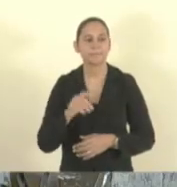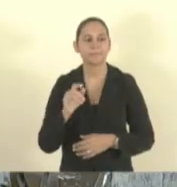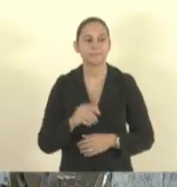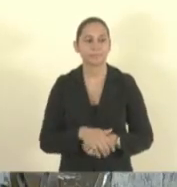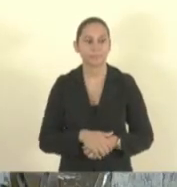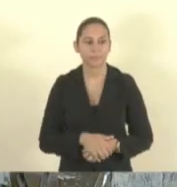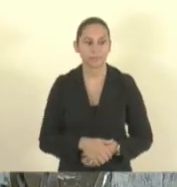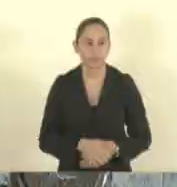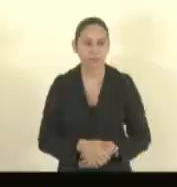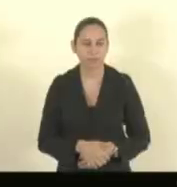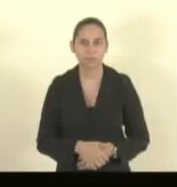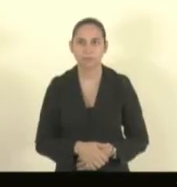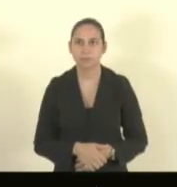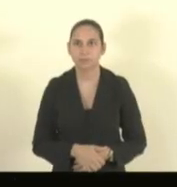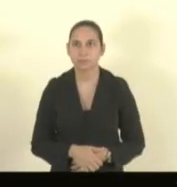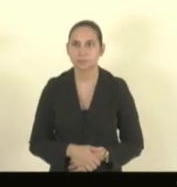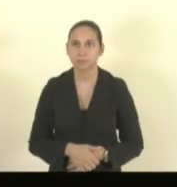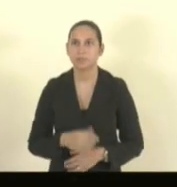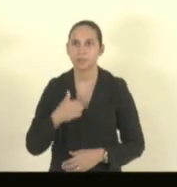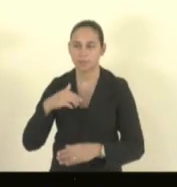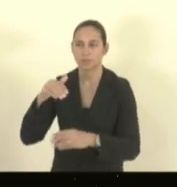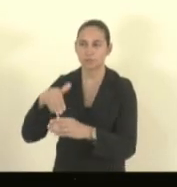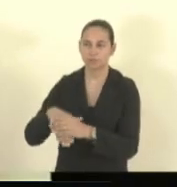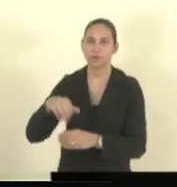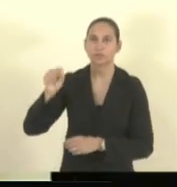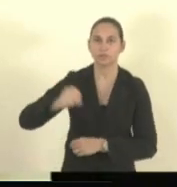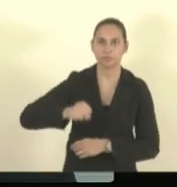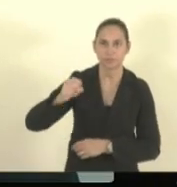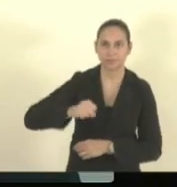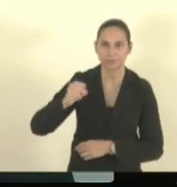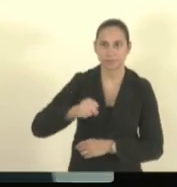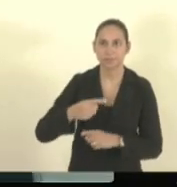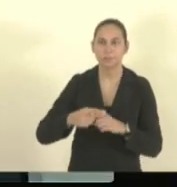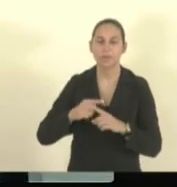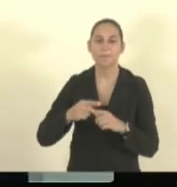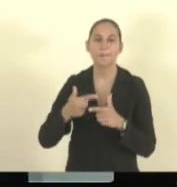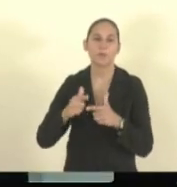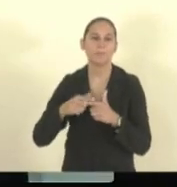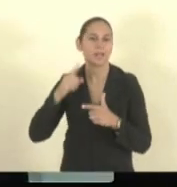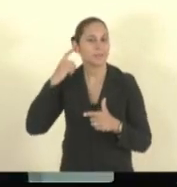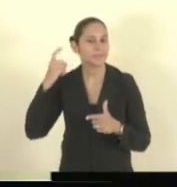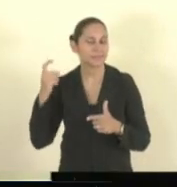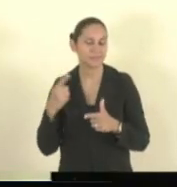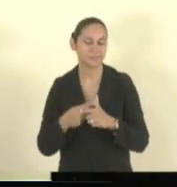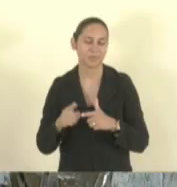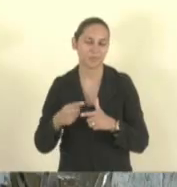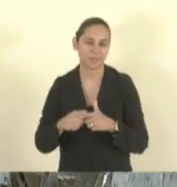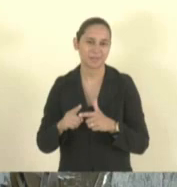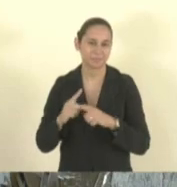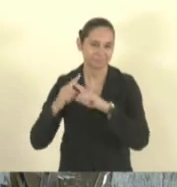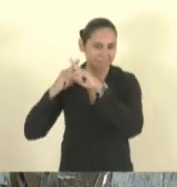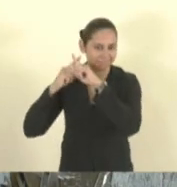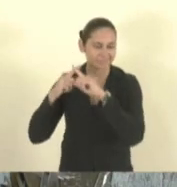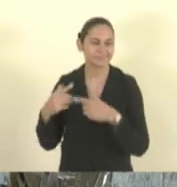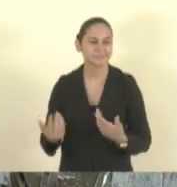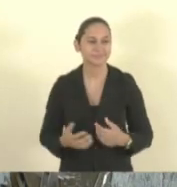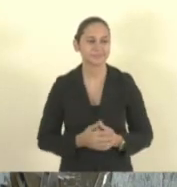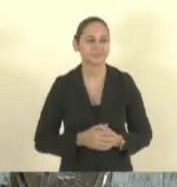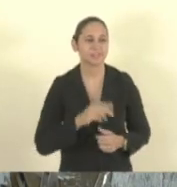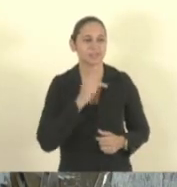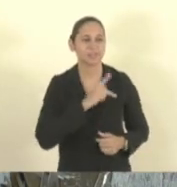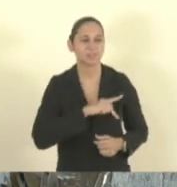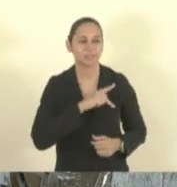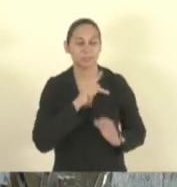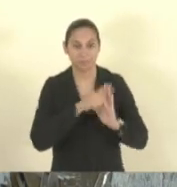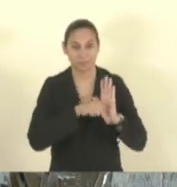lei... Eu falei, só confirmando o meu voto aí, o voto foi pela aprovação, que tinha um problema no som aqui. Obrigado, Danilo. Obrigado. Projeto de lei nº 85,